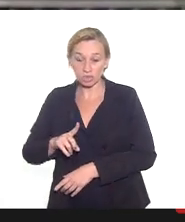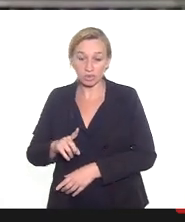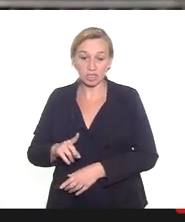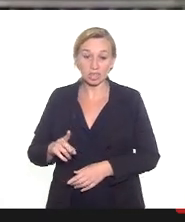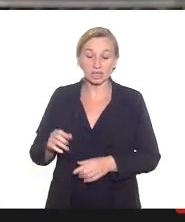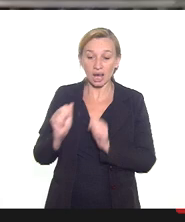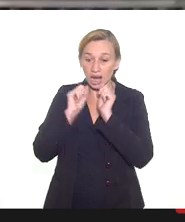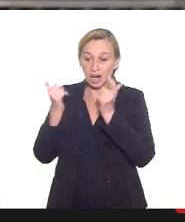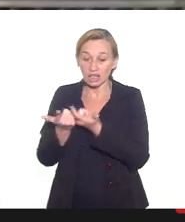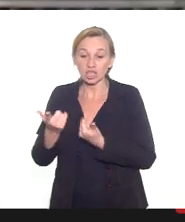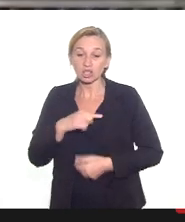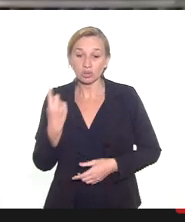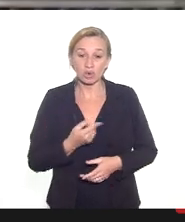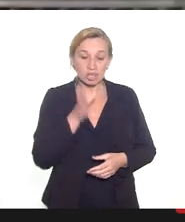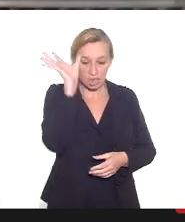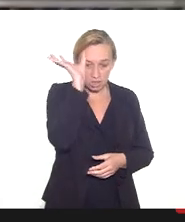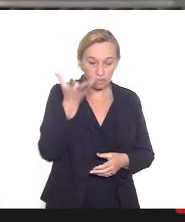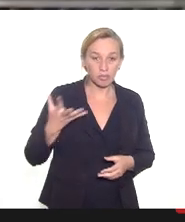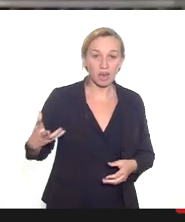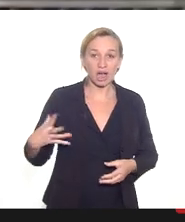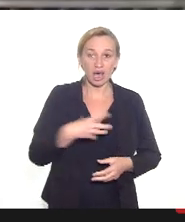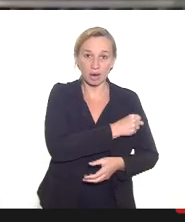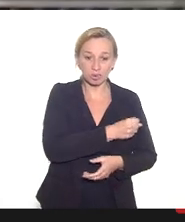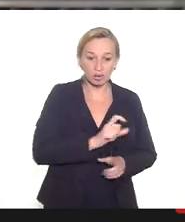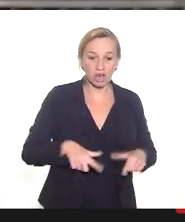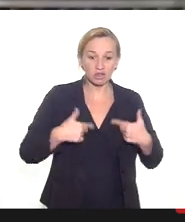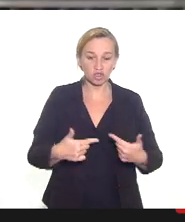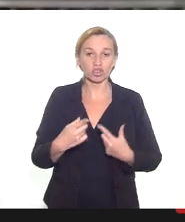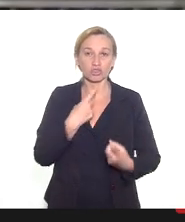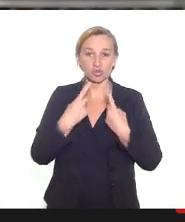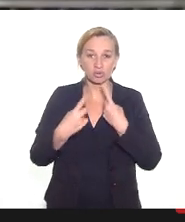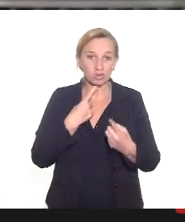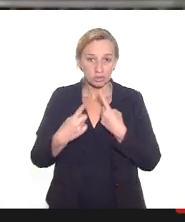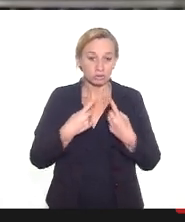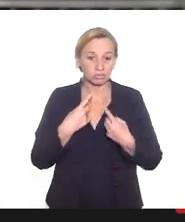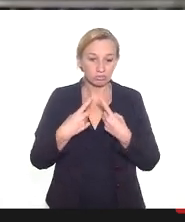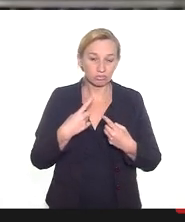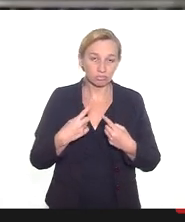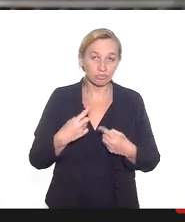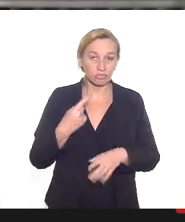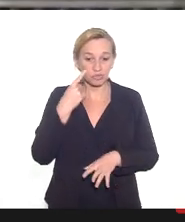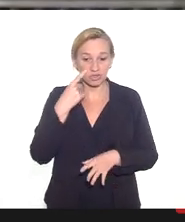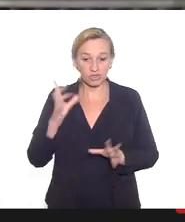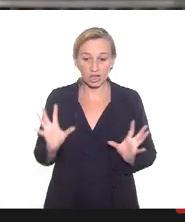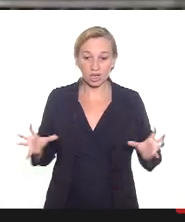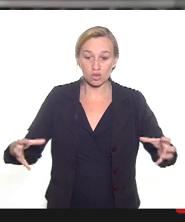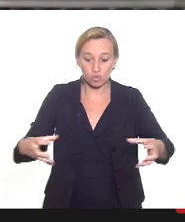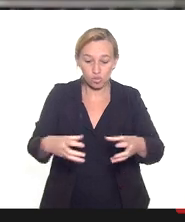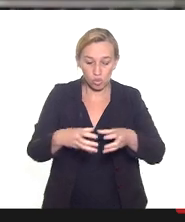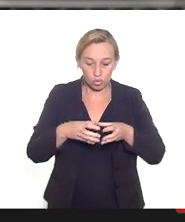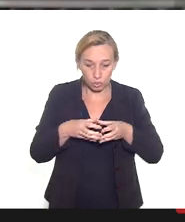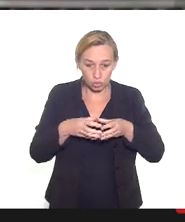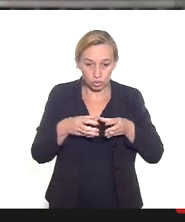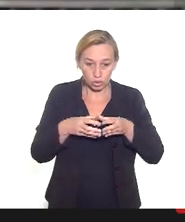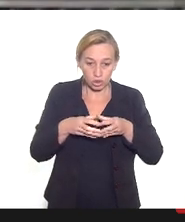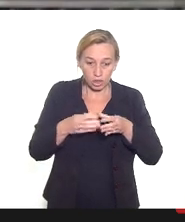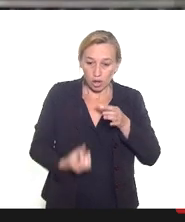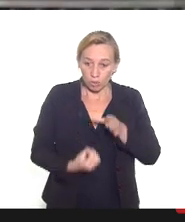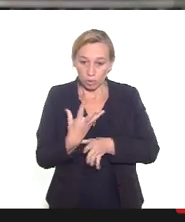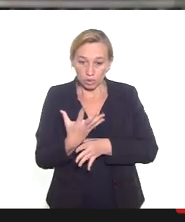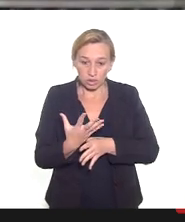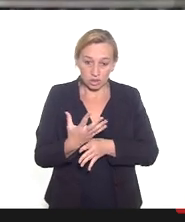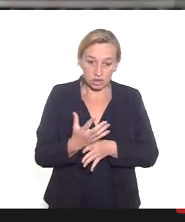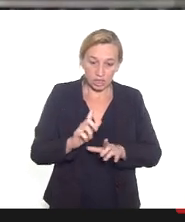E por isso nós resolvemos agilizar esse processo de discussão e buscar conjuntamente tentar produzir